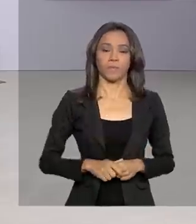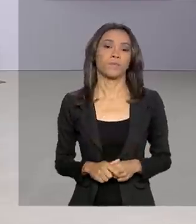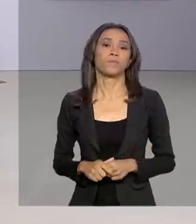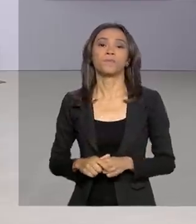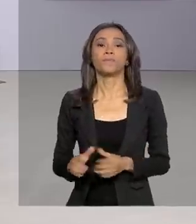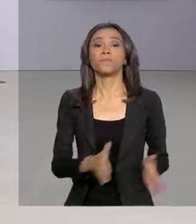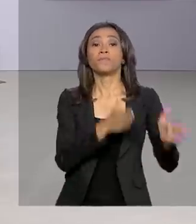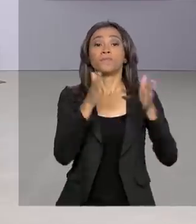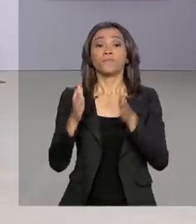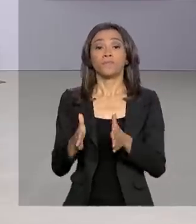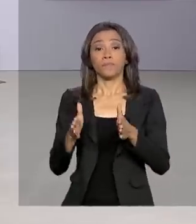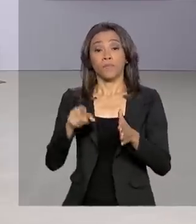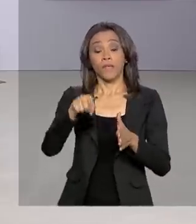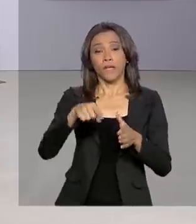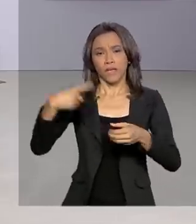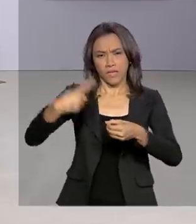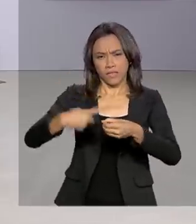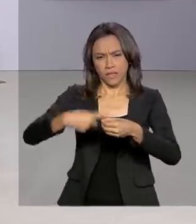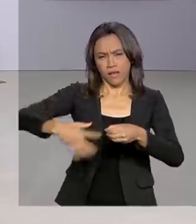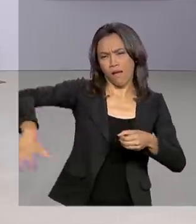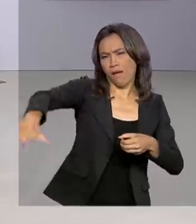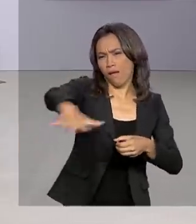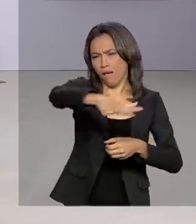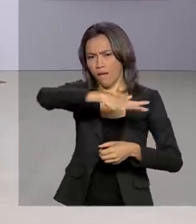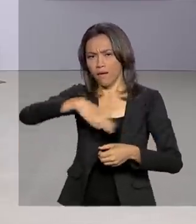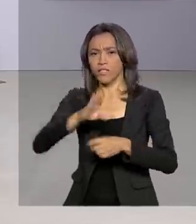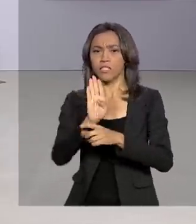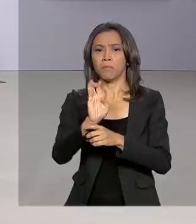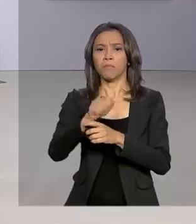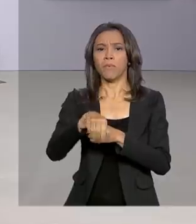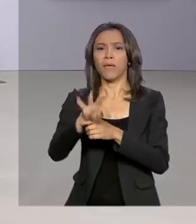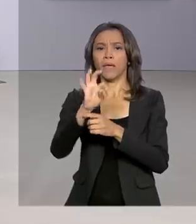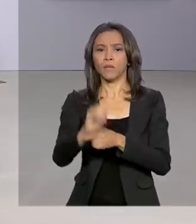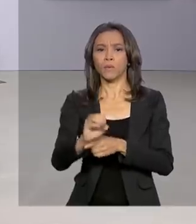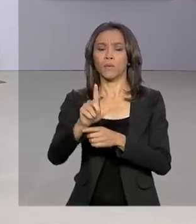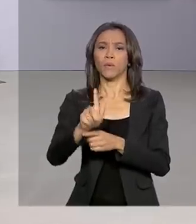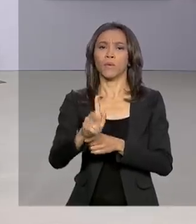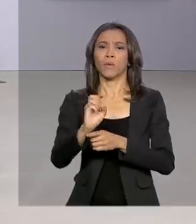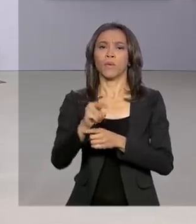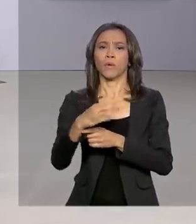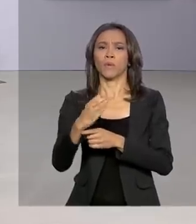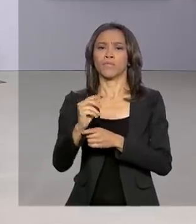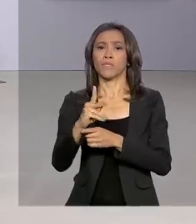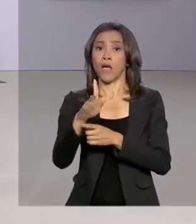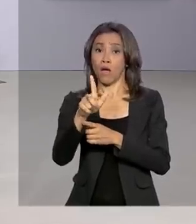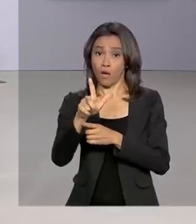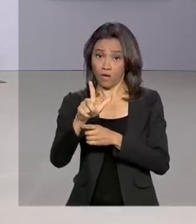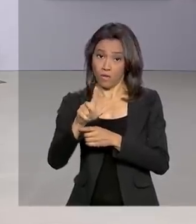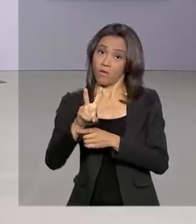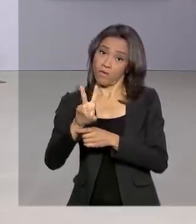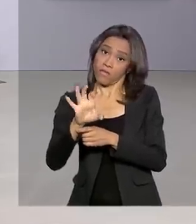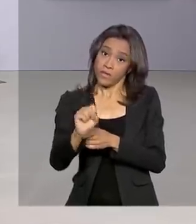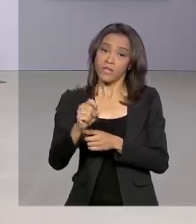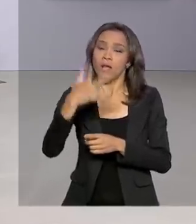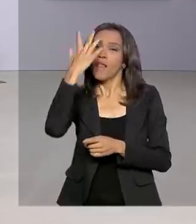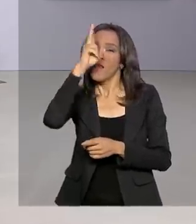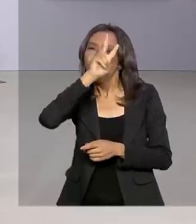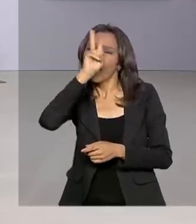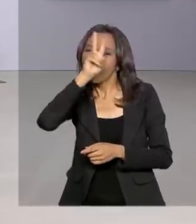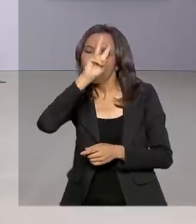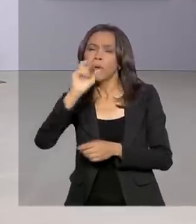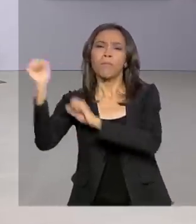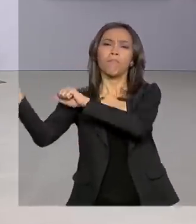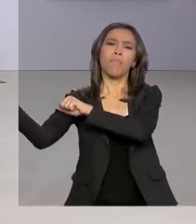E a região de Bento Gonçalves, na Serra Gaúcha, guarda lembranças da época em que os imigrantes italianos chegaram ao Brasil.